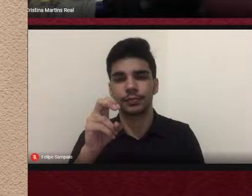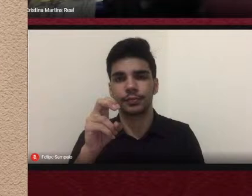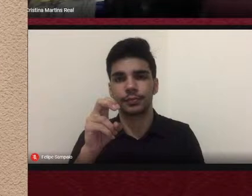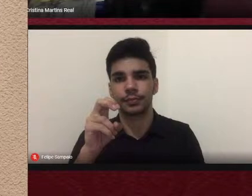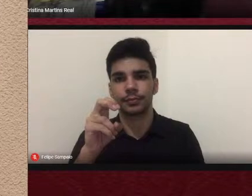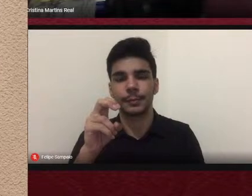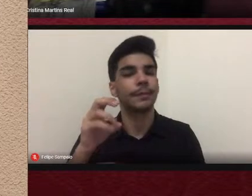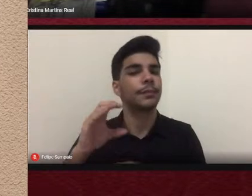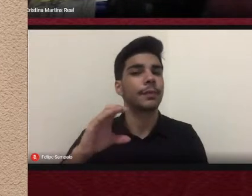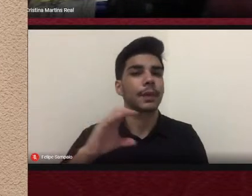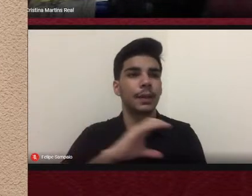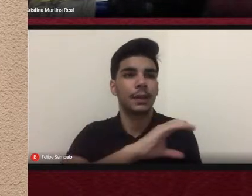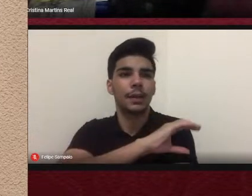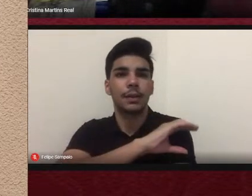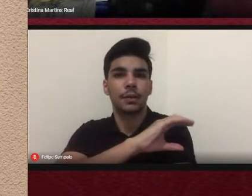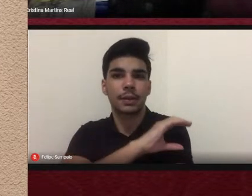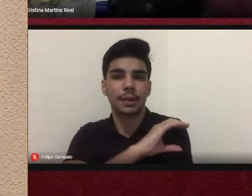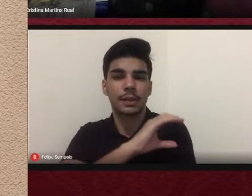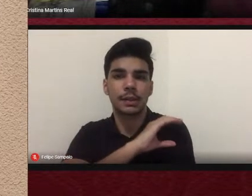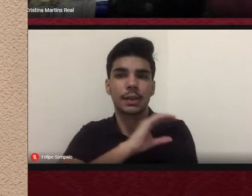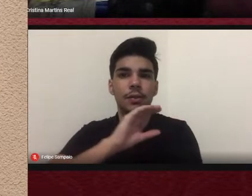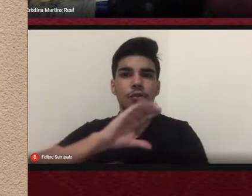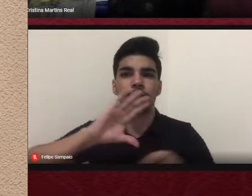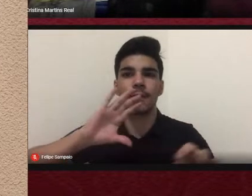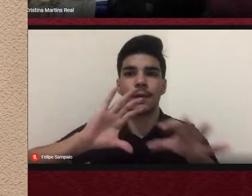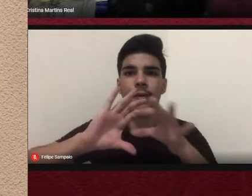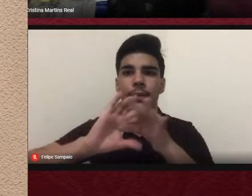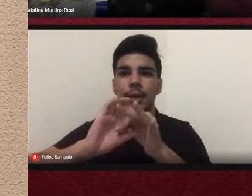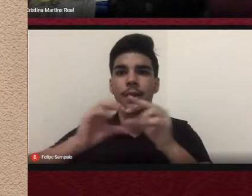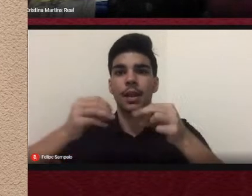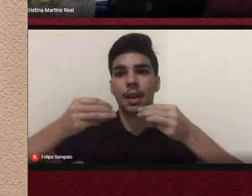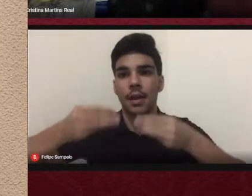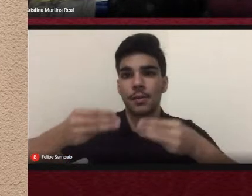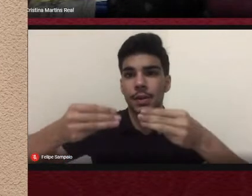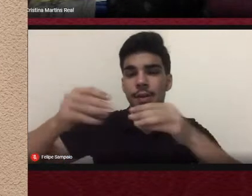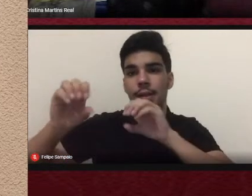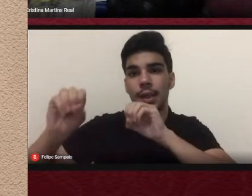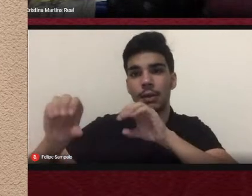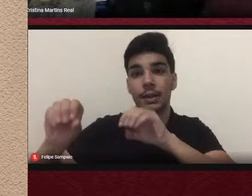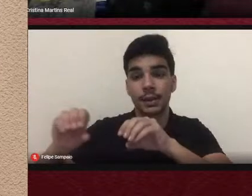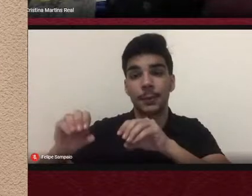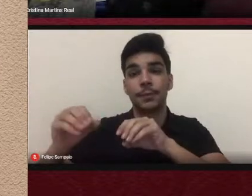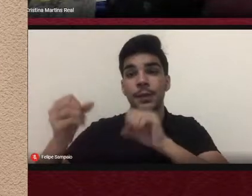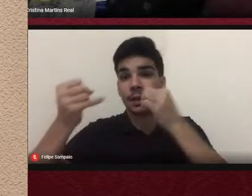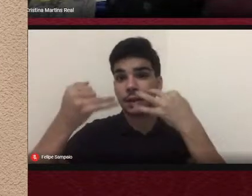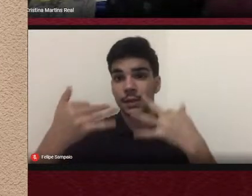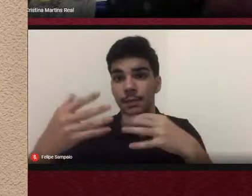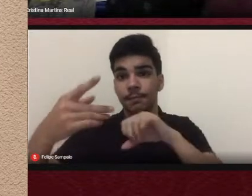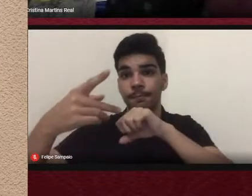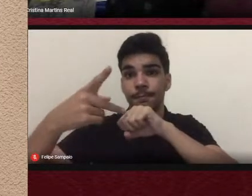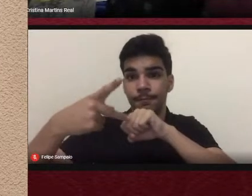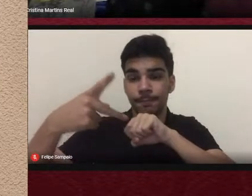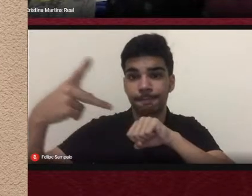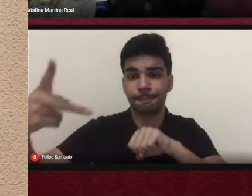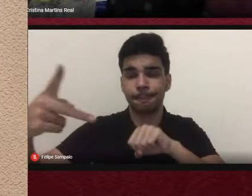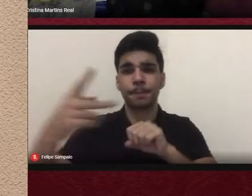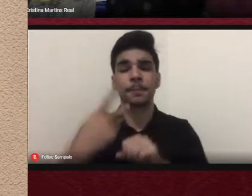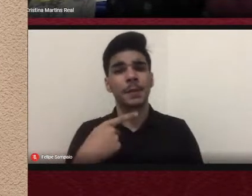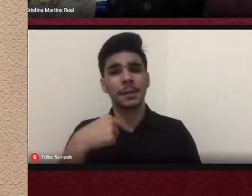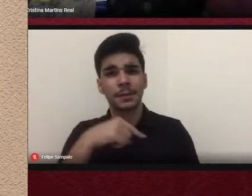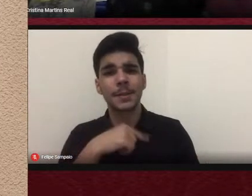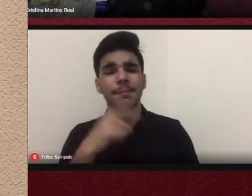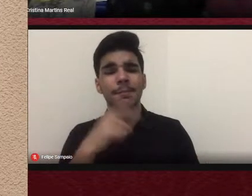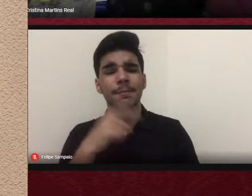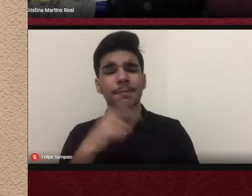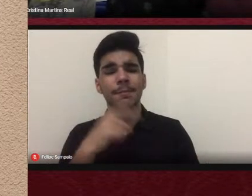coordenação vinculada ao Ministério da Educação que trata da pós-graduação. Achamos que a gente tinha que fazer uma comemoração